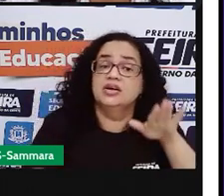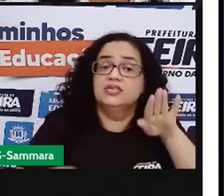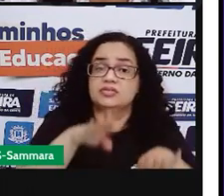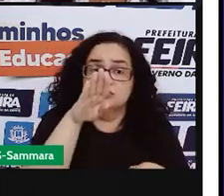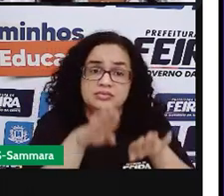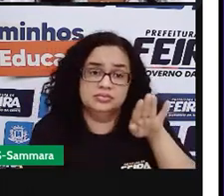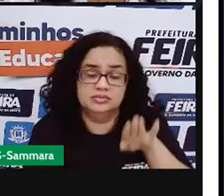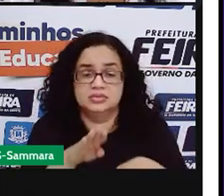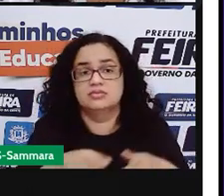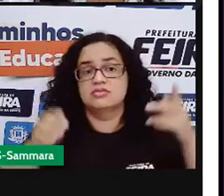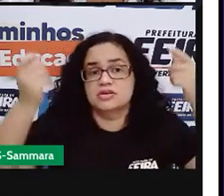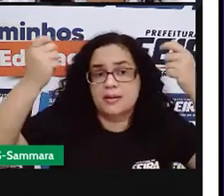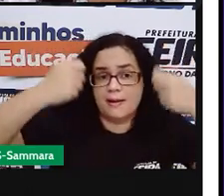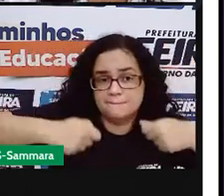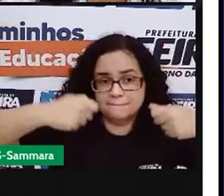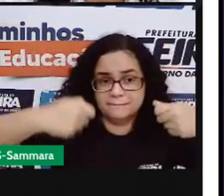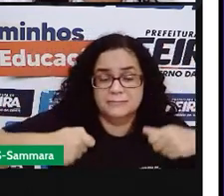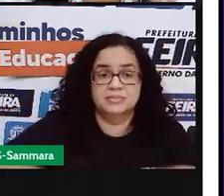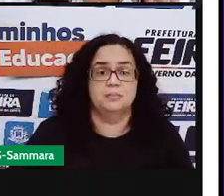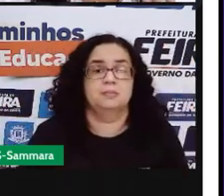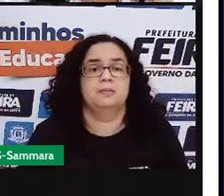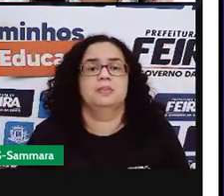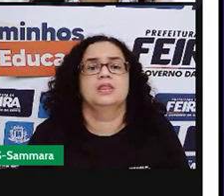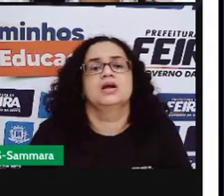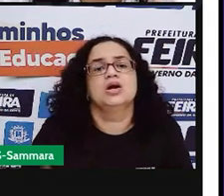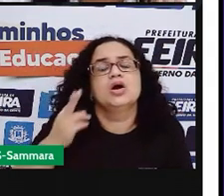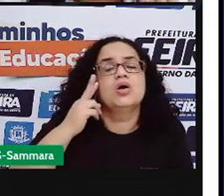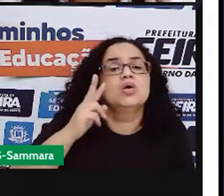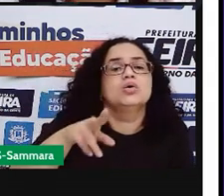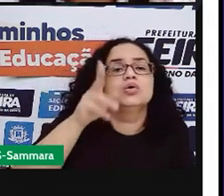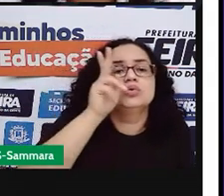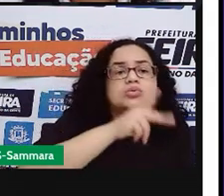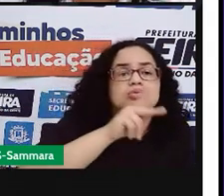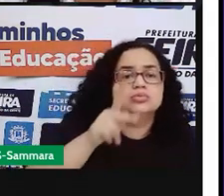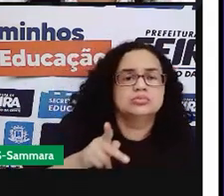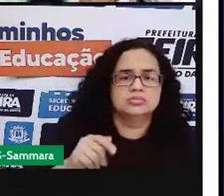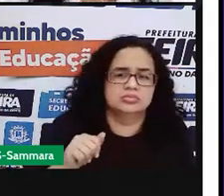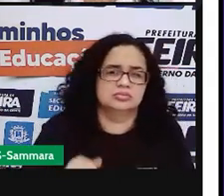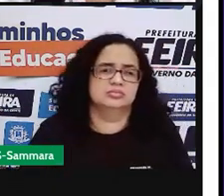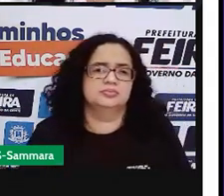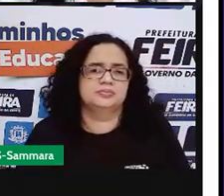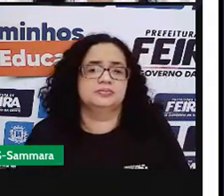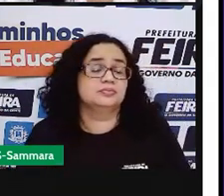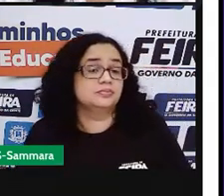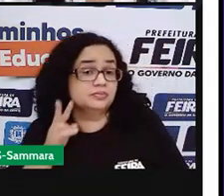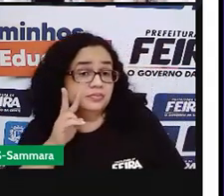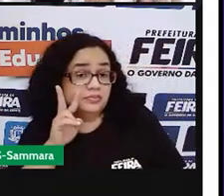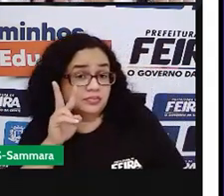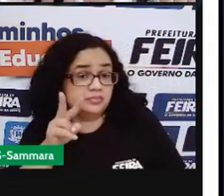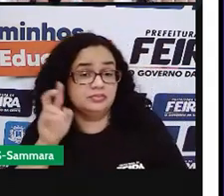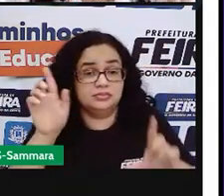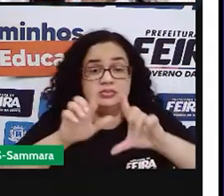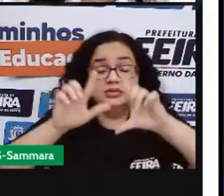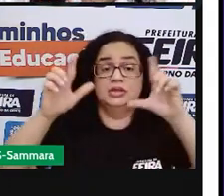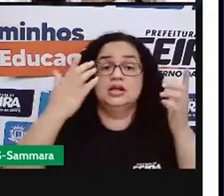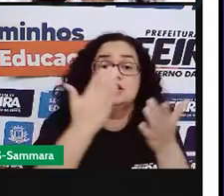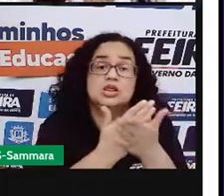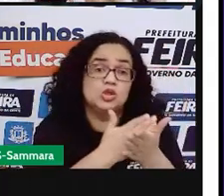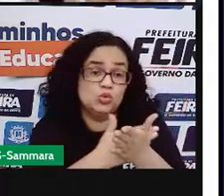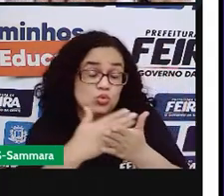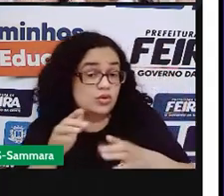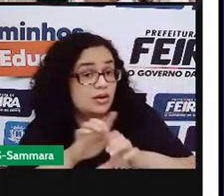vezes não são necessárias. Então, olha o que a Pró fez de propósito, colocou na abertura da aula.